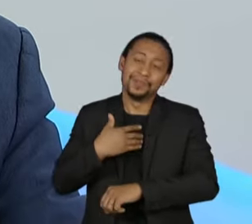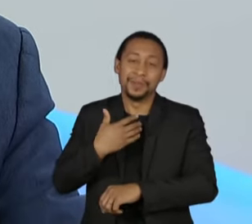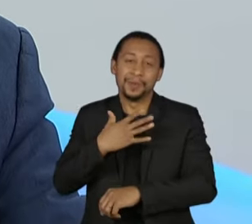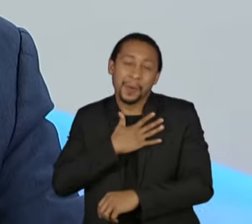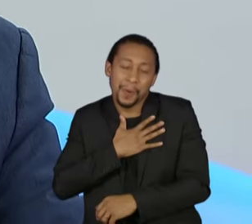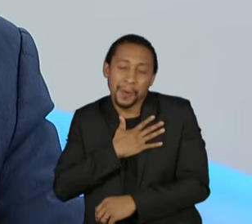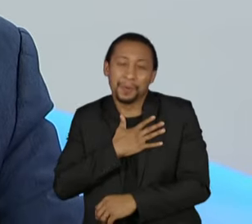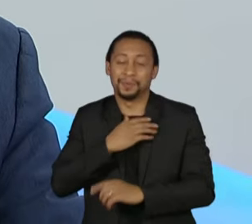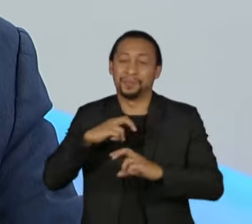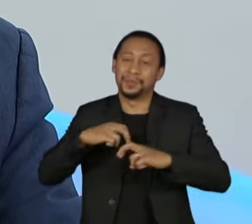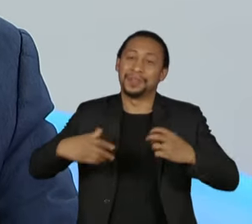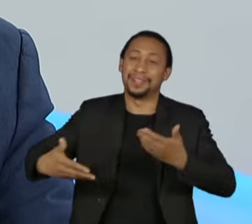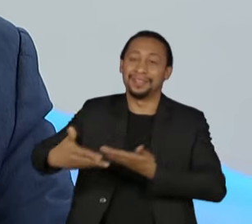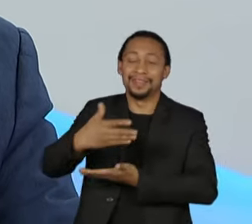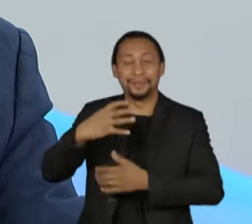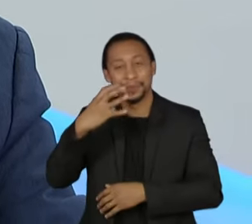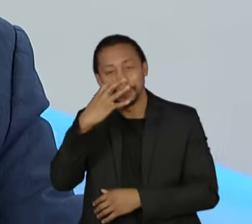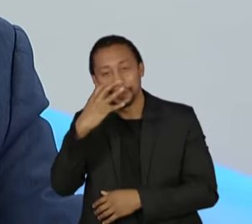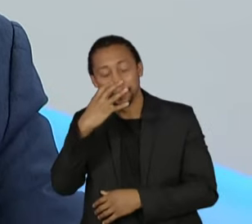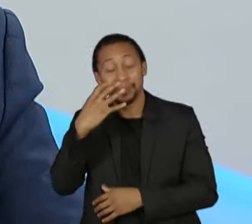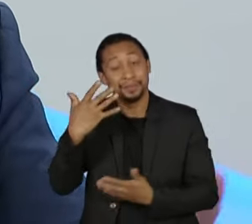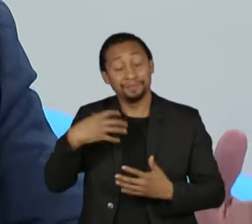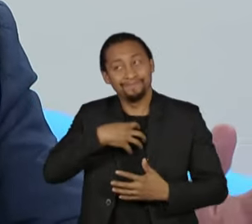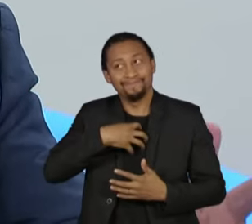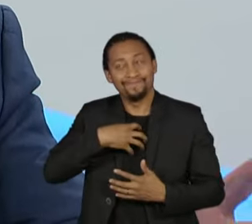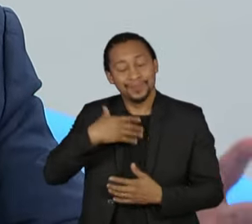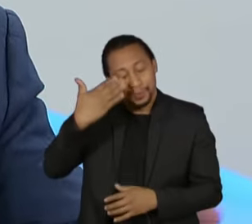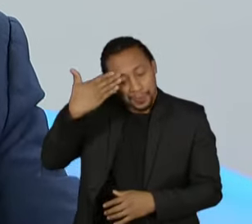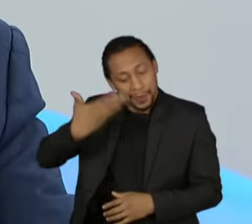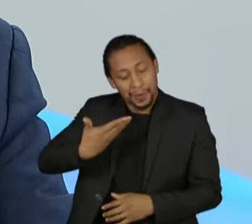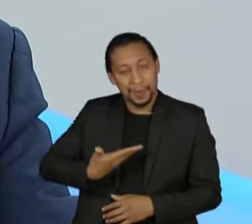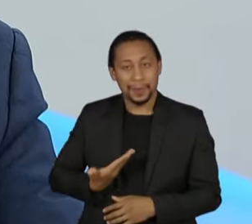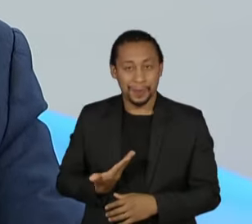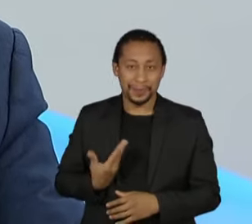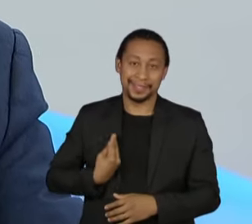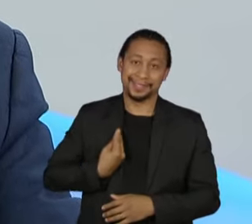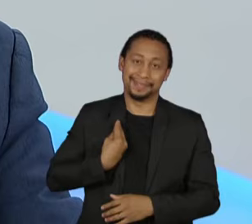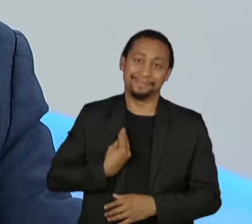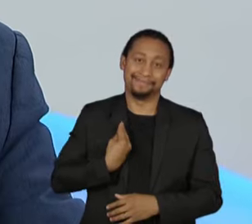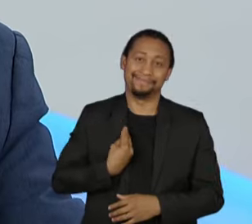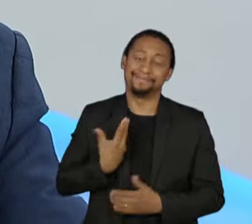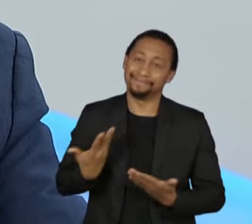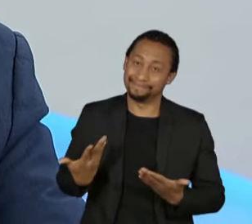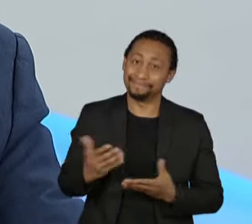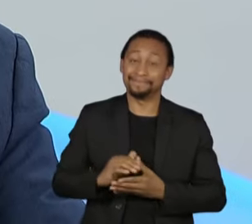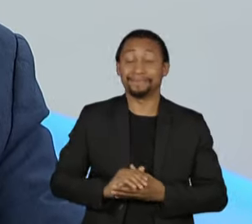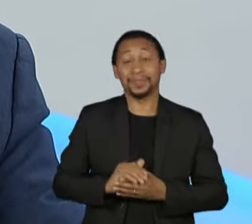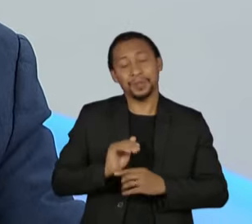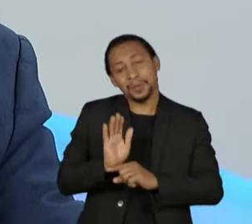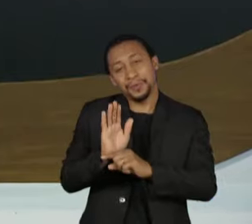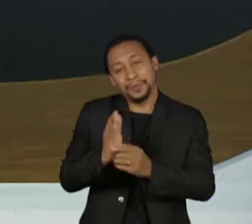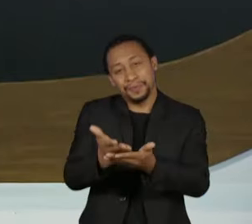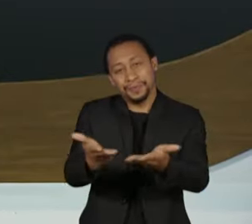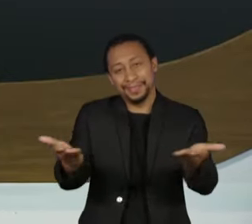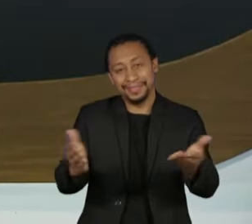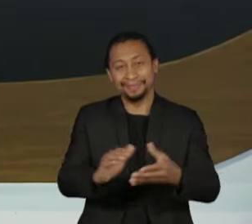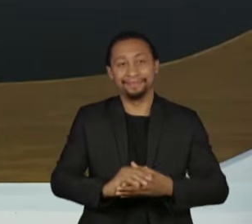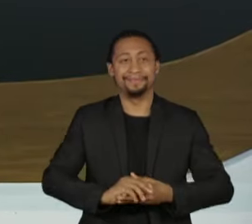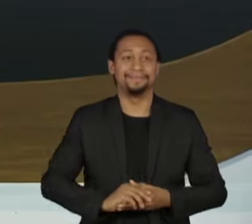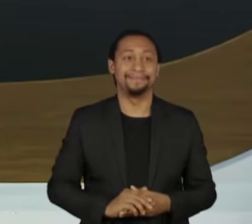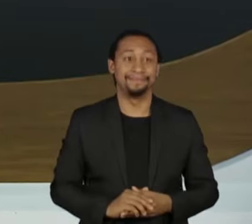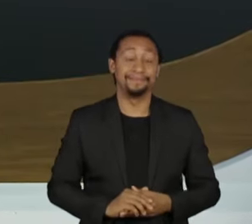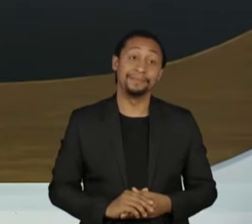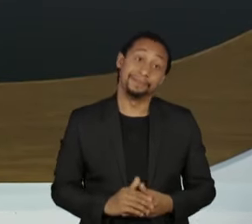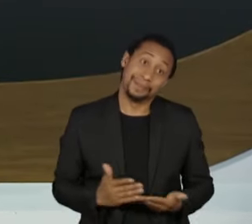uma honra muito grande estar aqui hoje, buscar aqui, modestamente, da minha contribuição. Pois é, então.